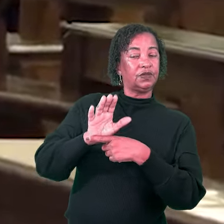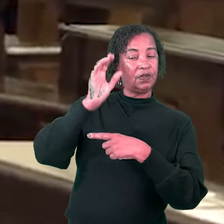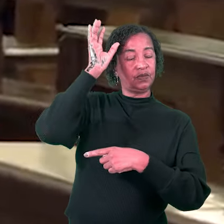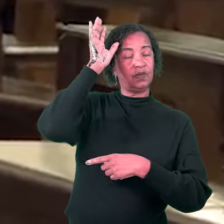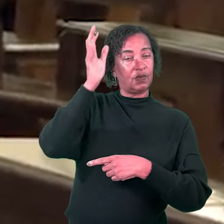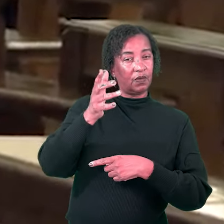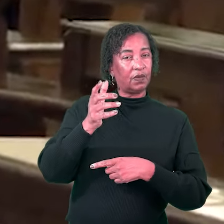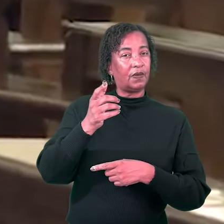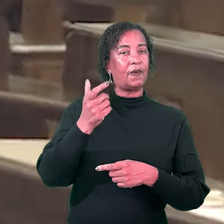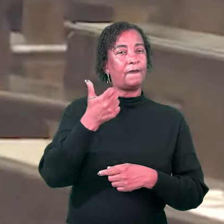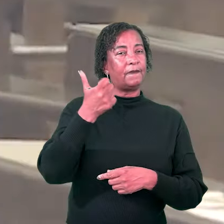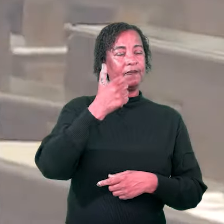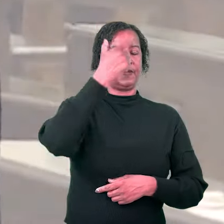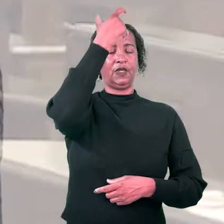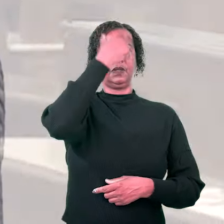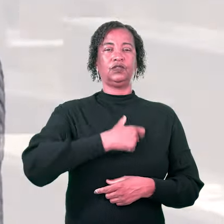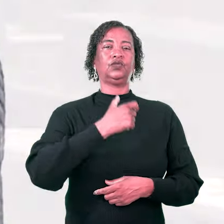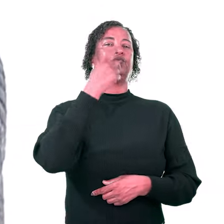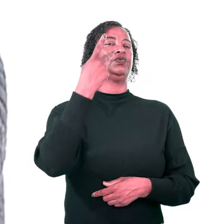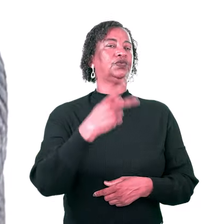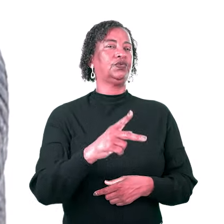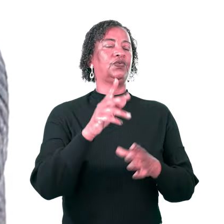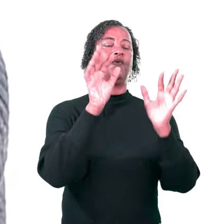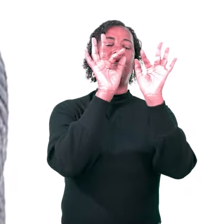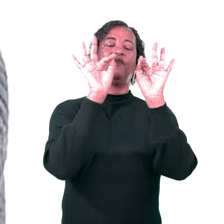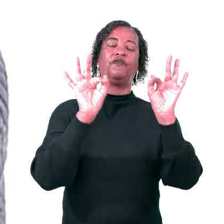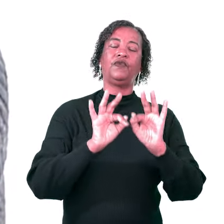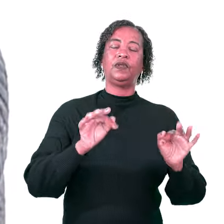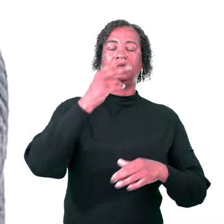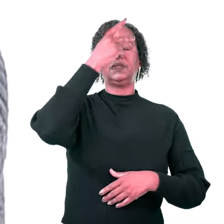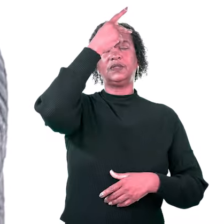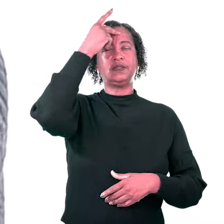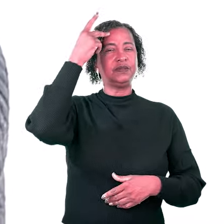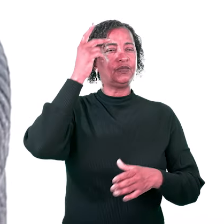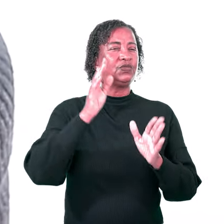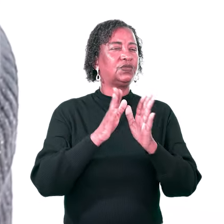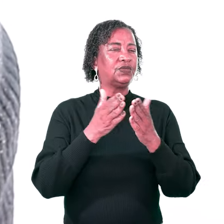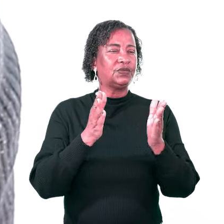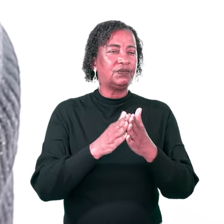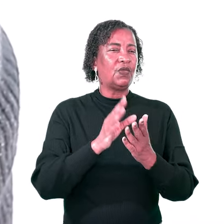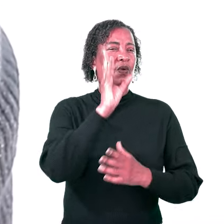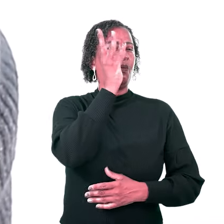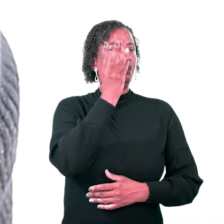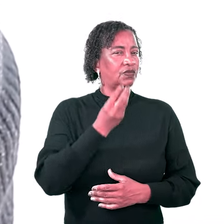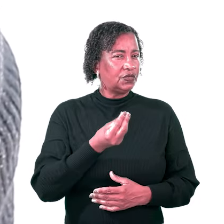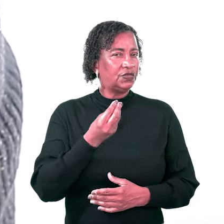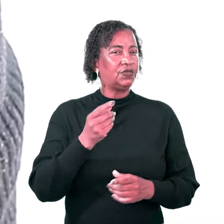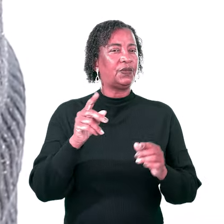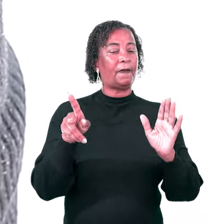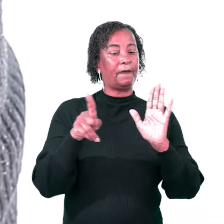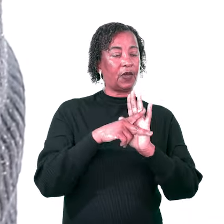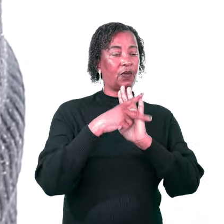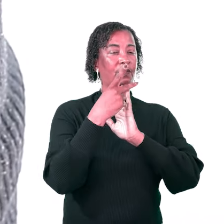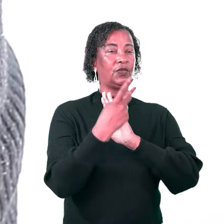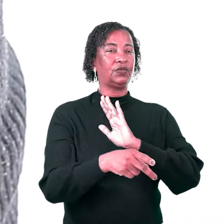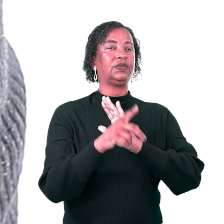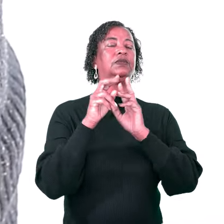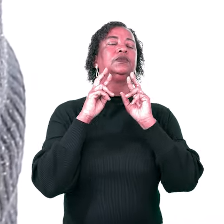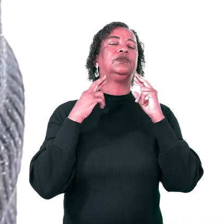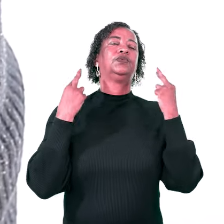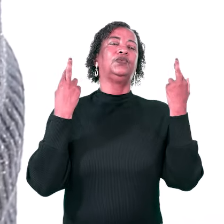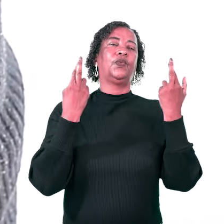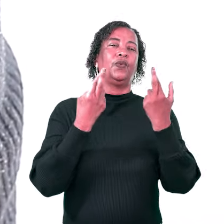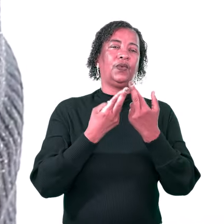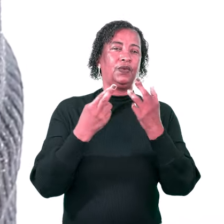essa deve ser a sua primeira atitude. Bem-aventurados os pobres de espírito, pois deles é o reino dos